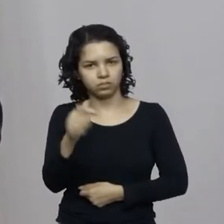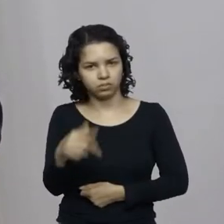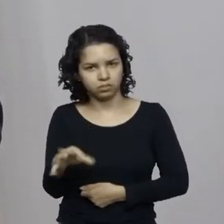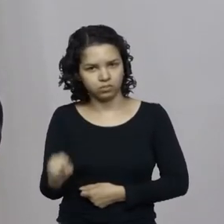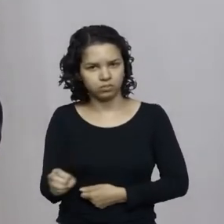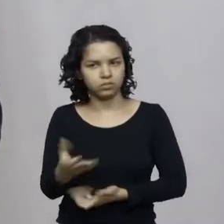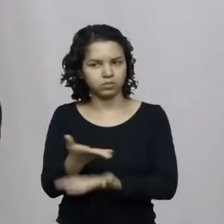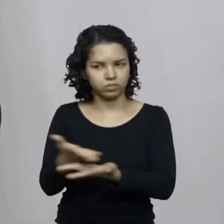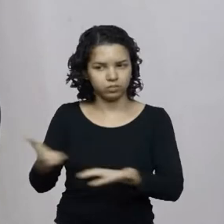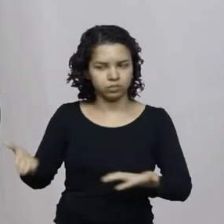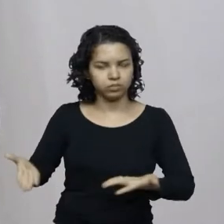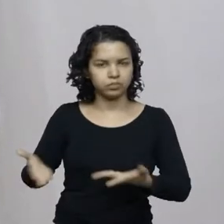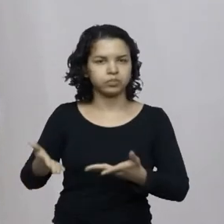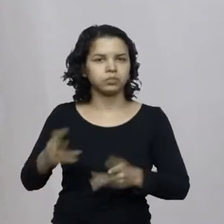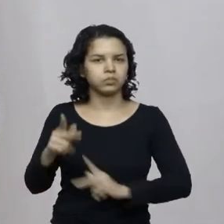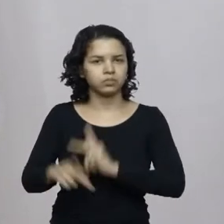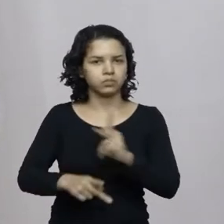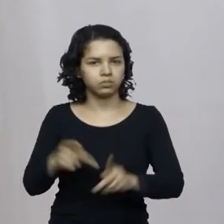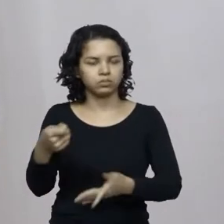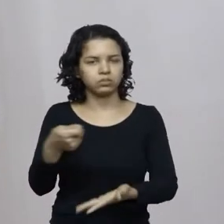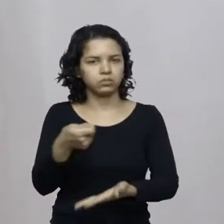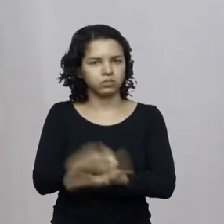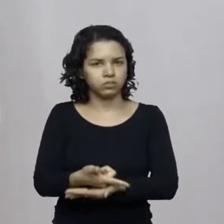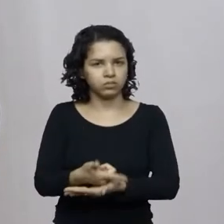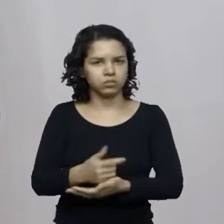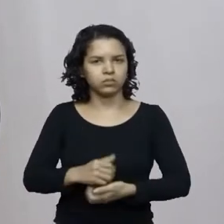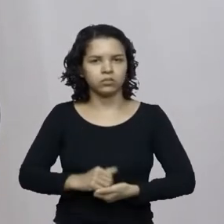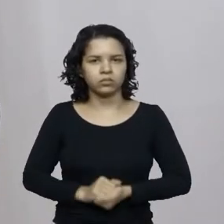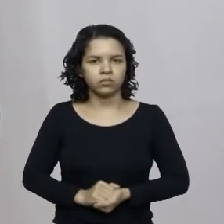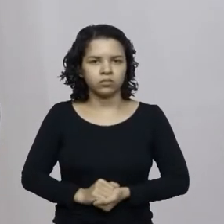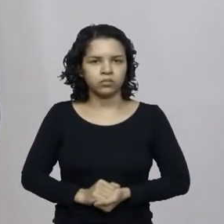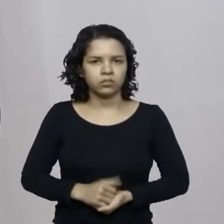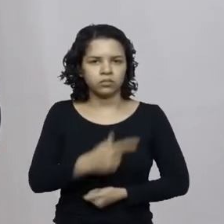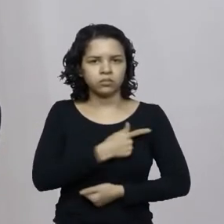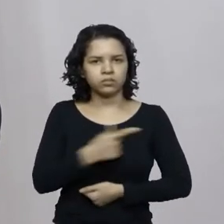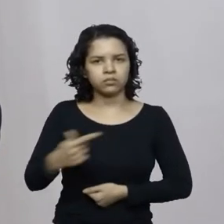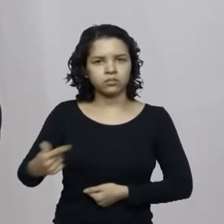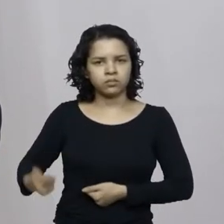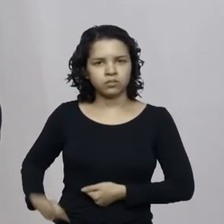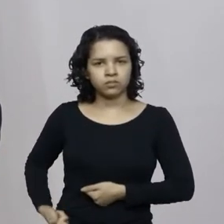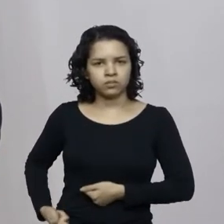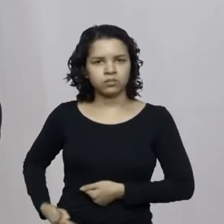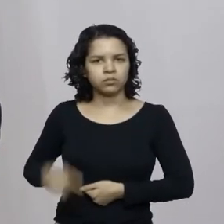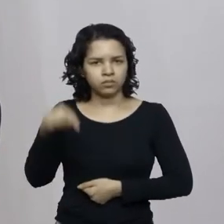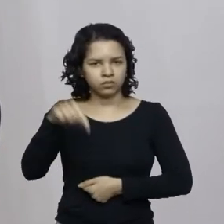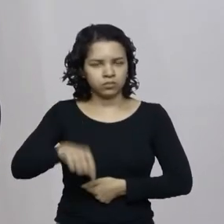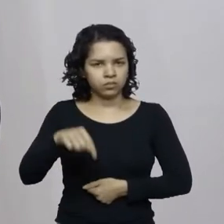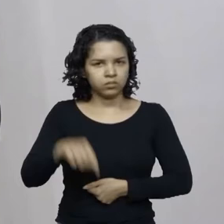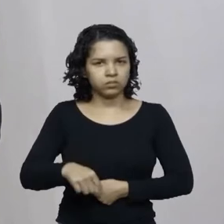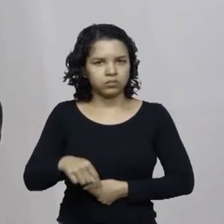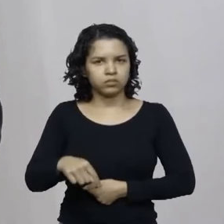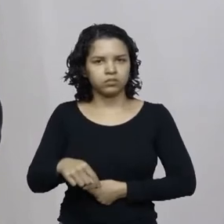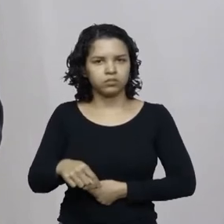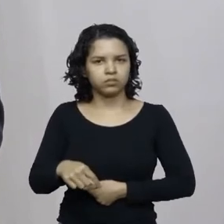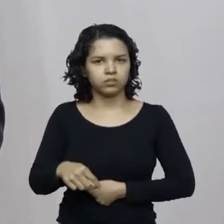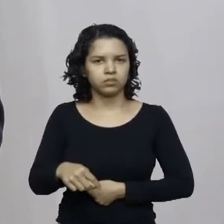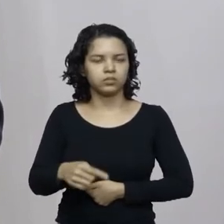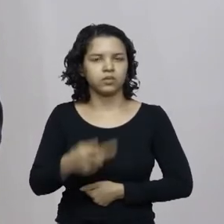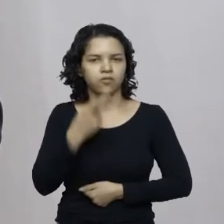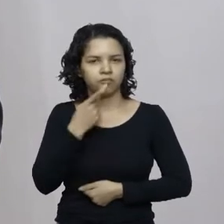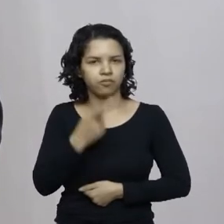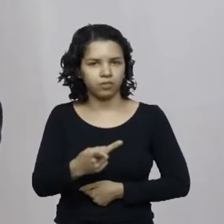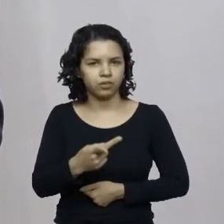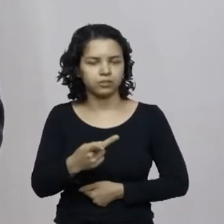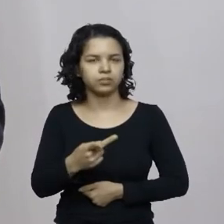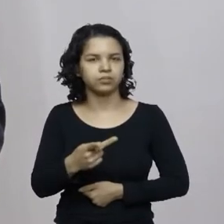dos contribuintes catarinenses. O governo, tanto esse, que colocava a mão no peito, vale